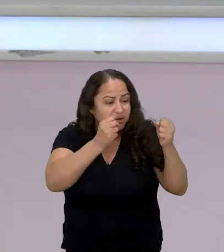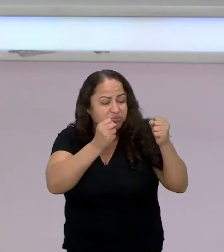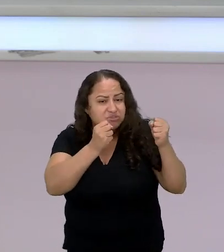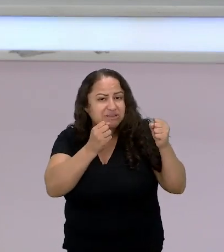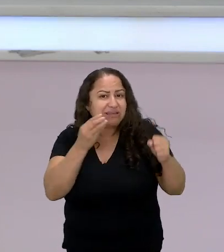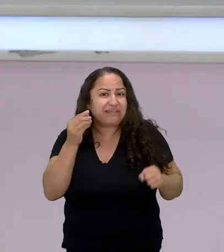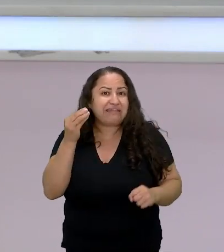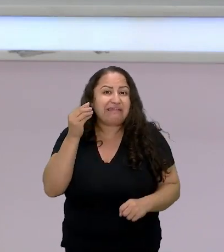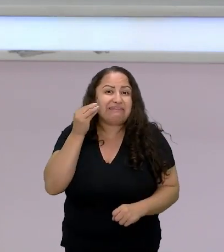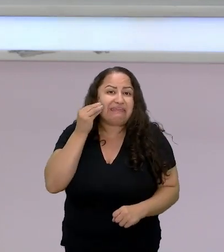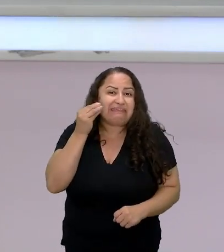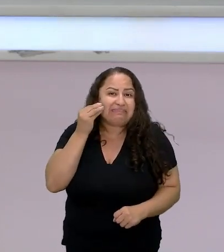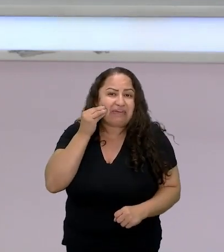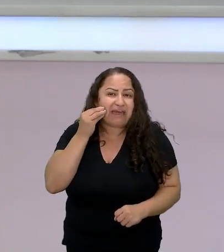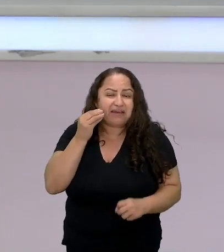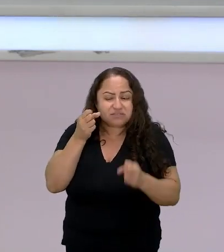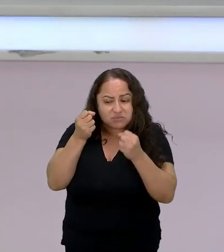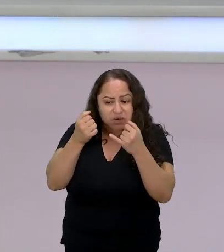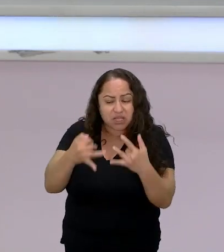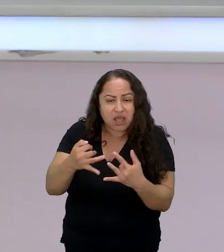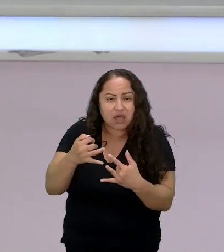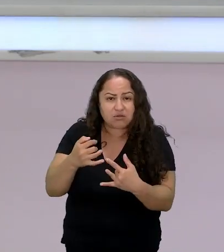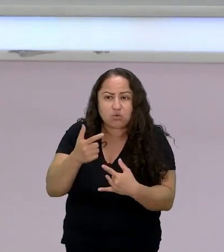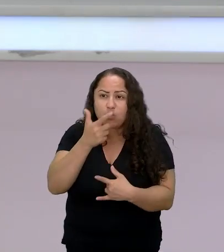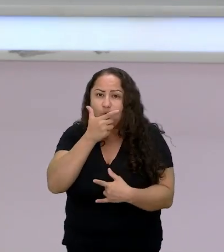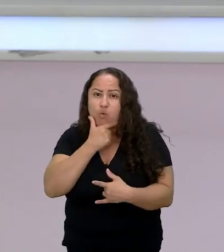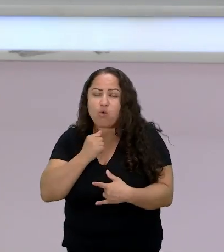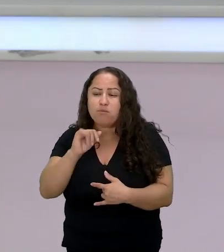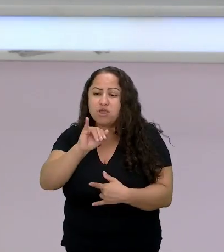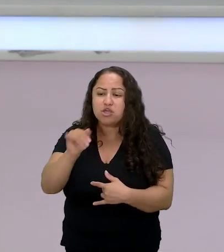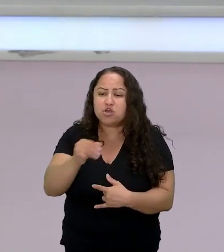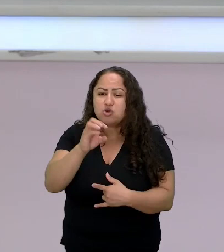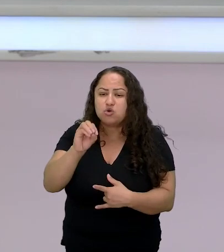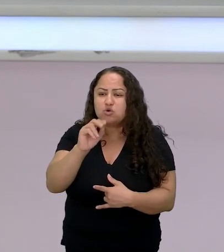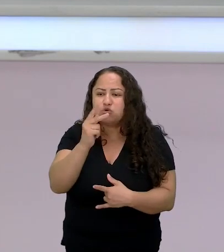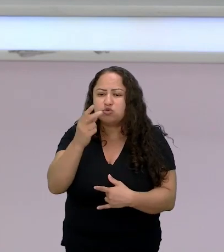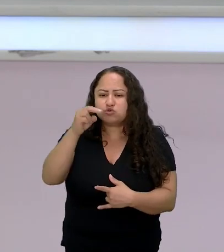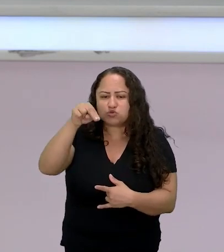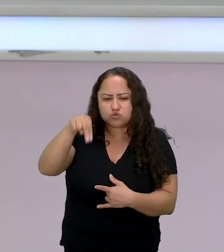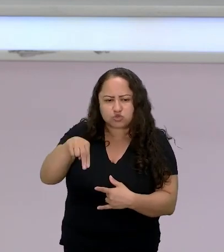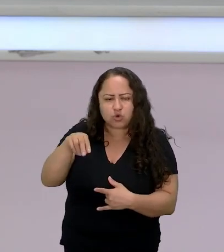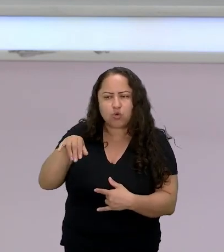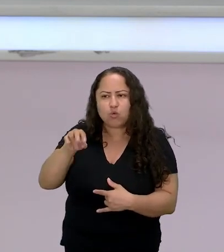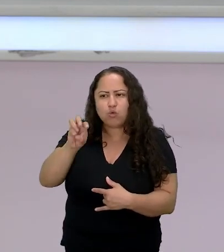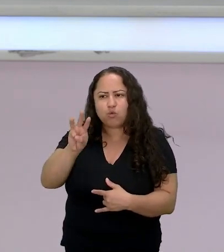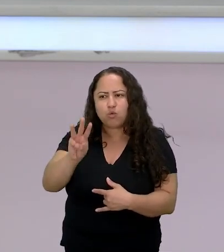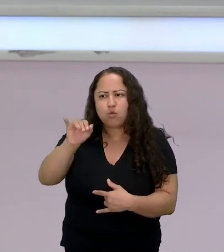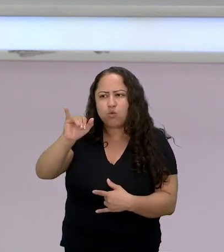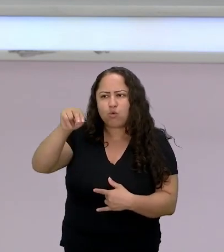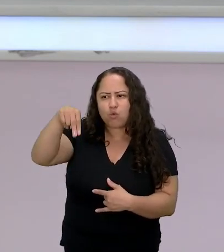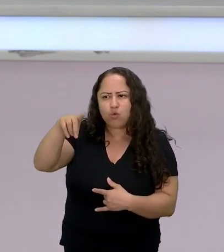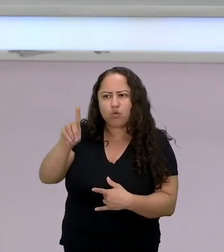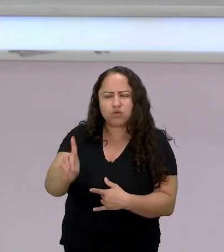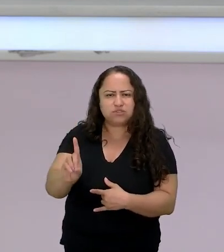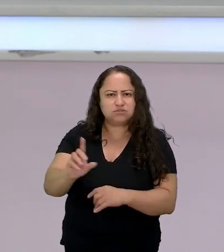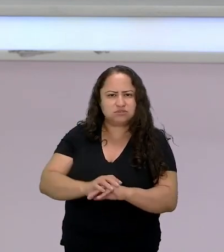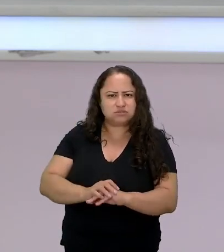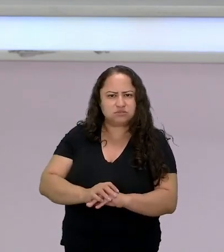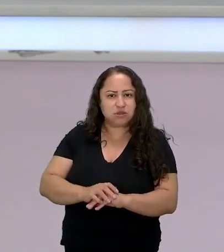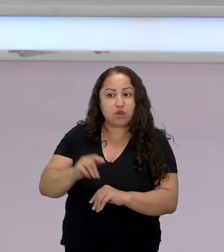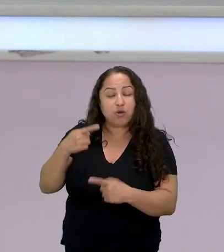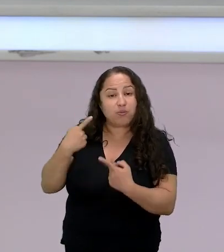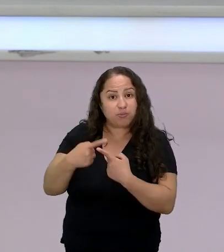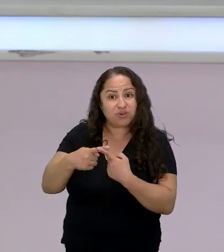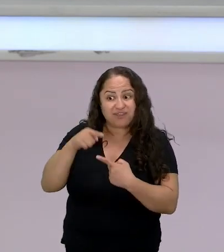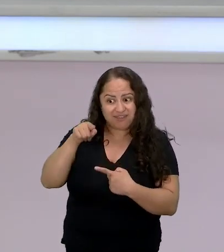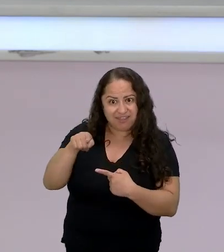do John india né que tem aí na verdade ele tá ele tá resistindo mas a sua maneira porque tem uma